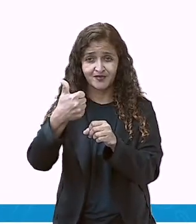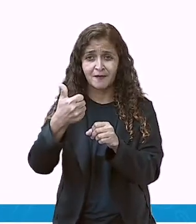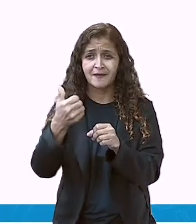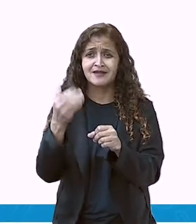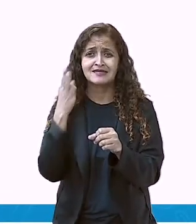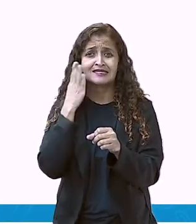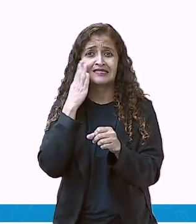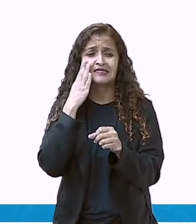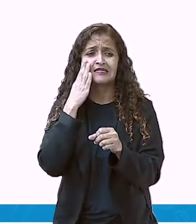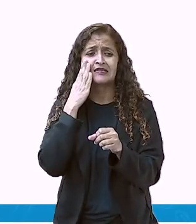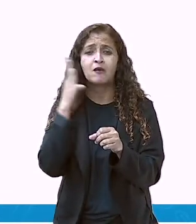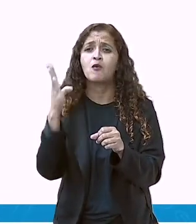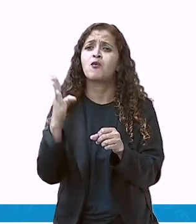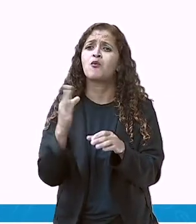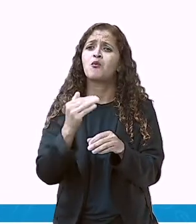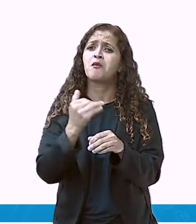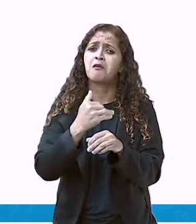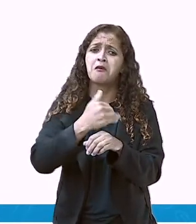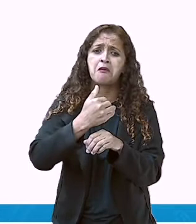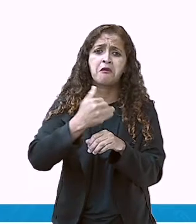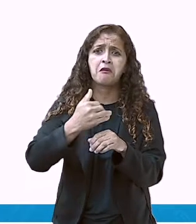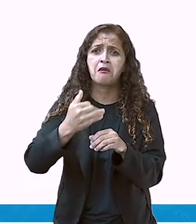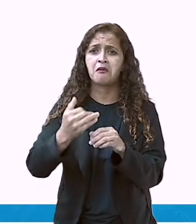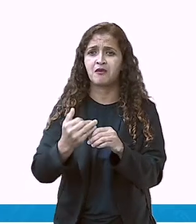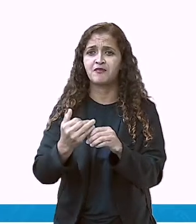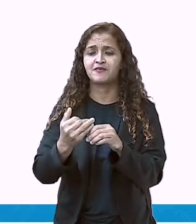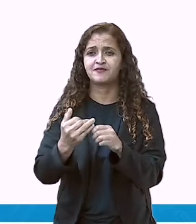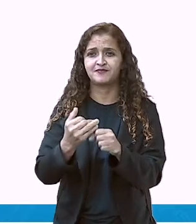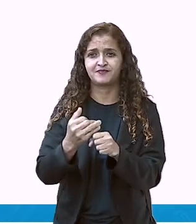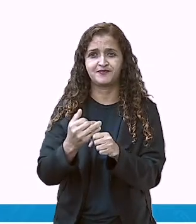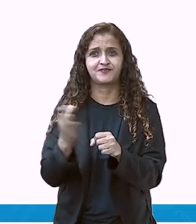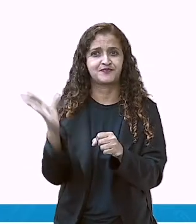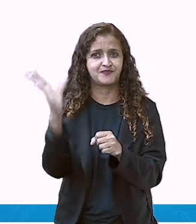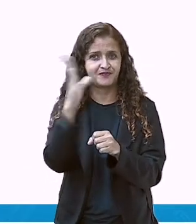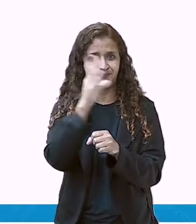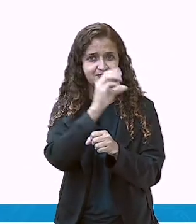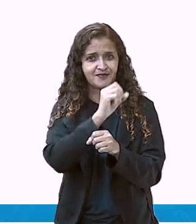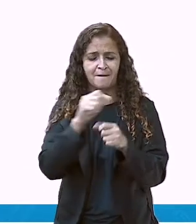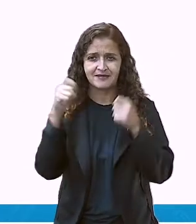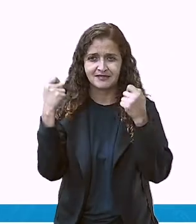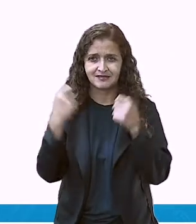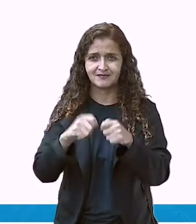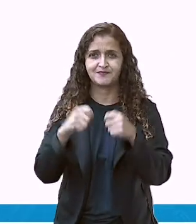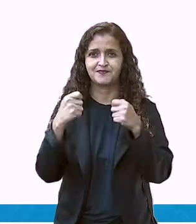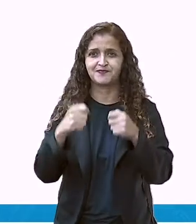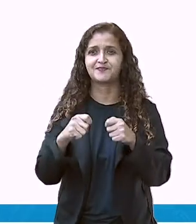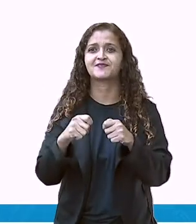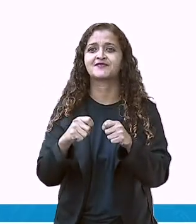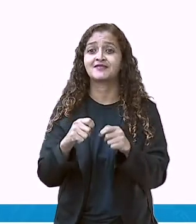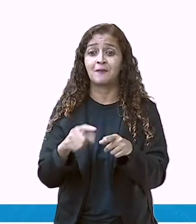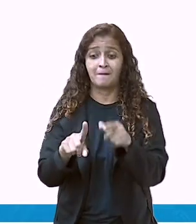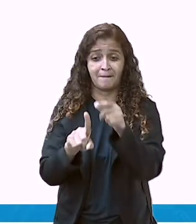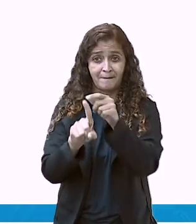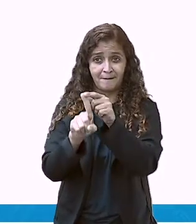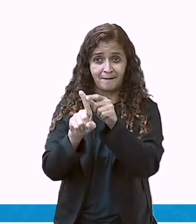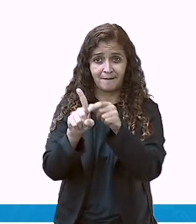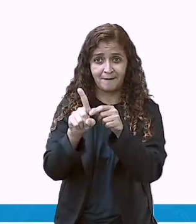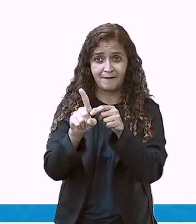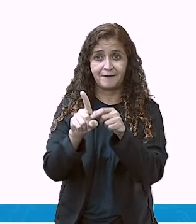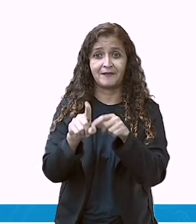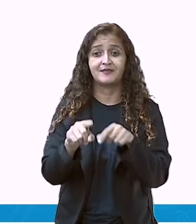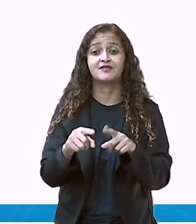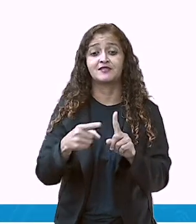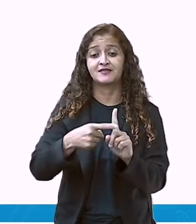medir o ano todo de 2021, nós iremos precisar dos meses, das